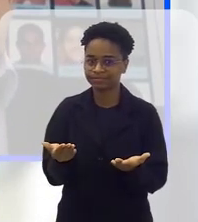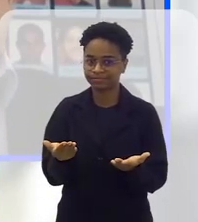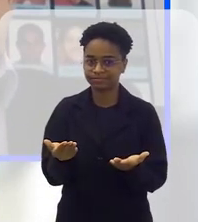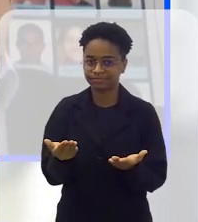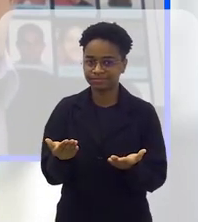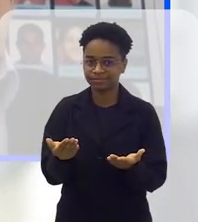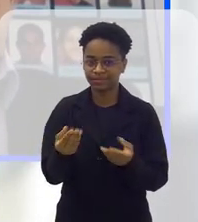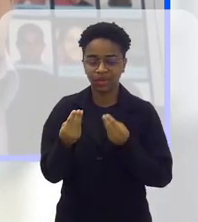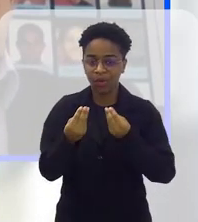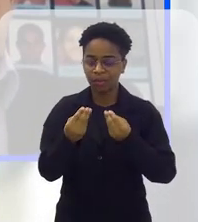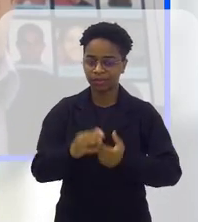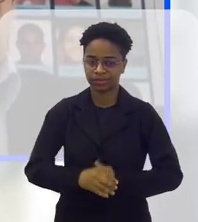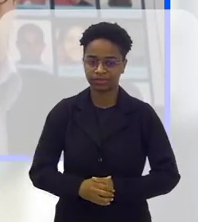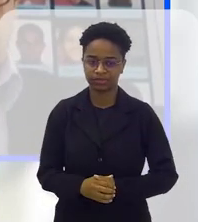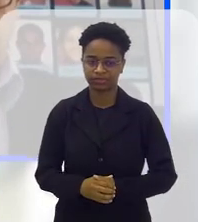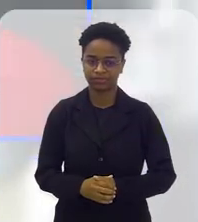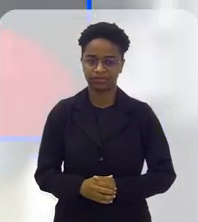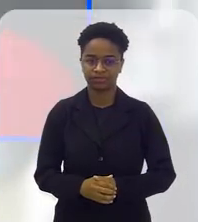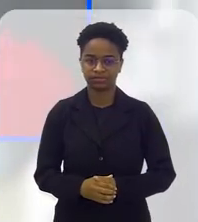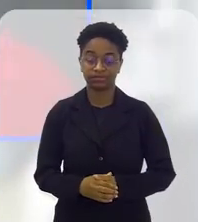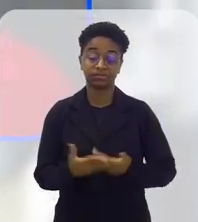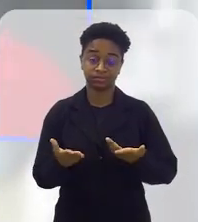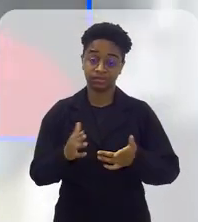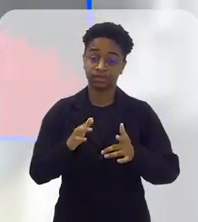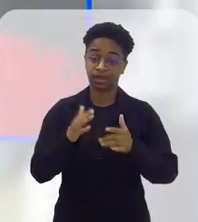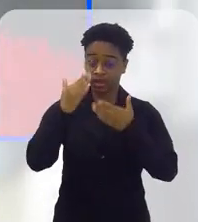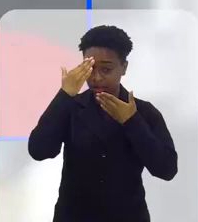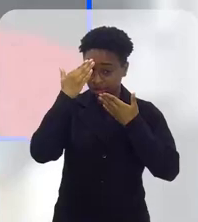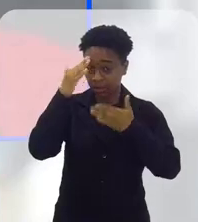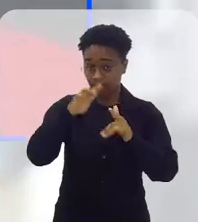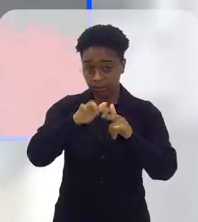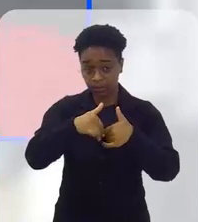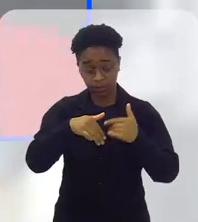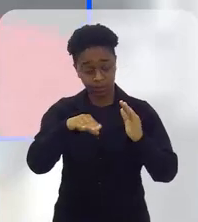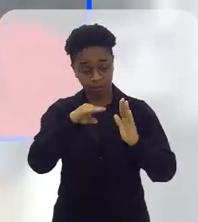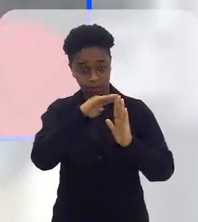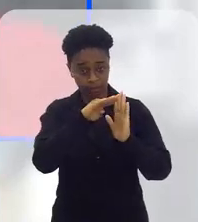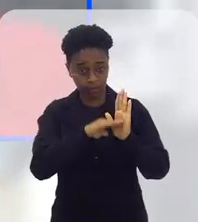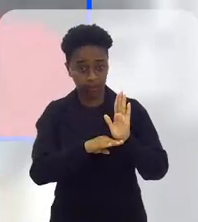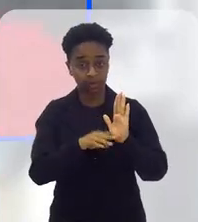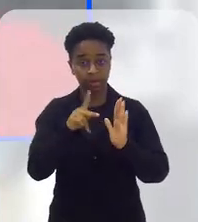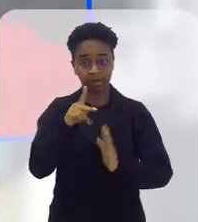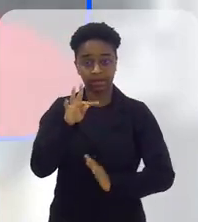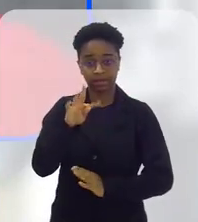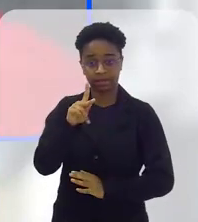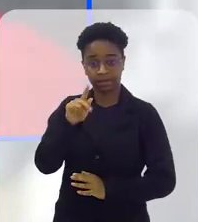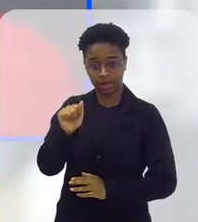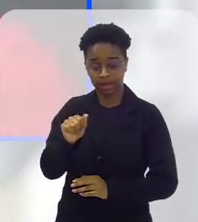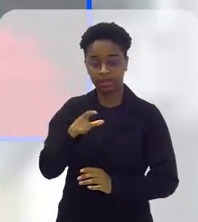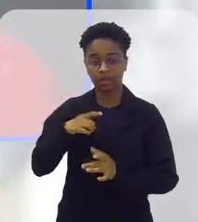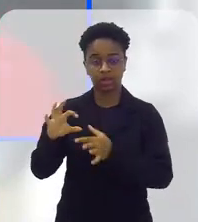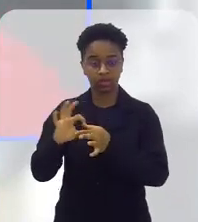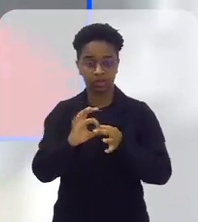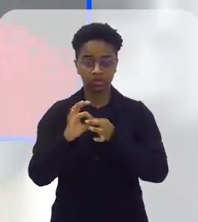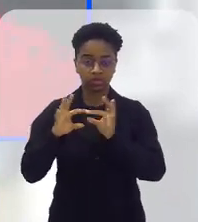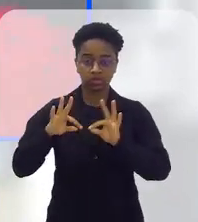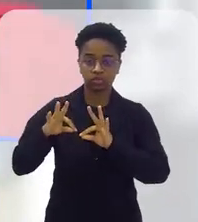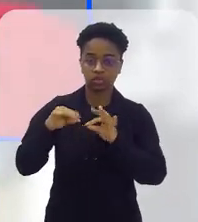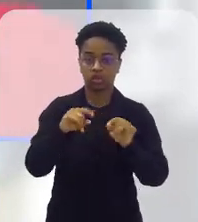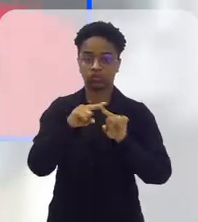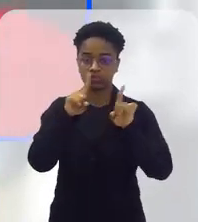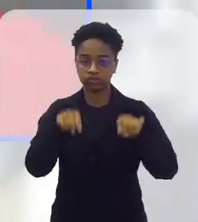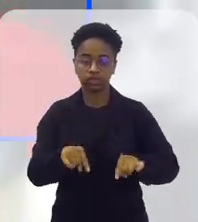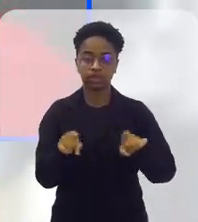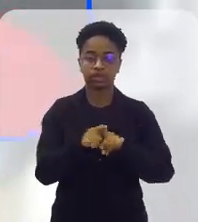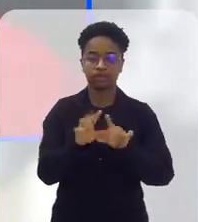Não tem a primeira oportunidade. E, graças ao programa PTPA, né, a união de todos os funcionários, a união da família Brasão,